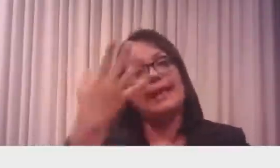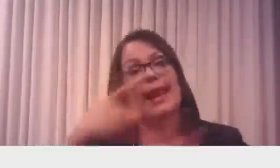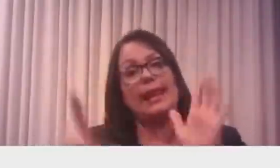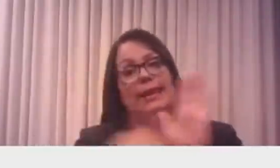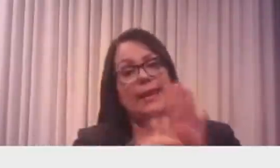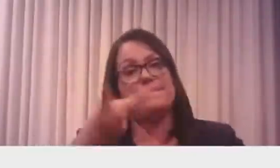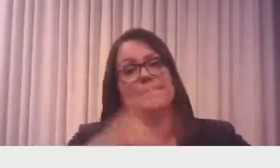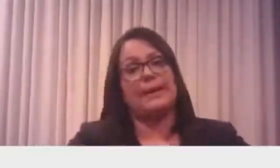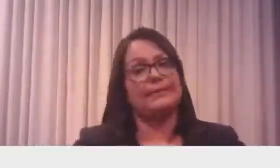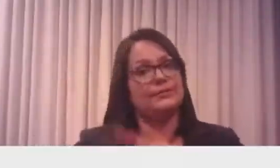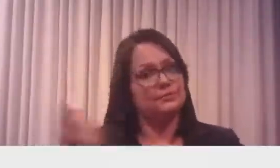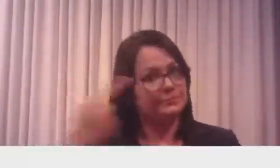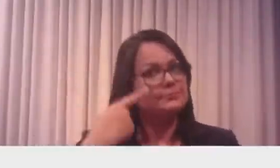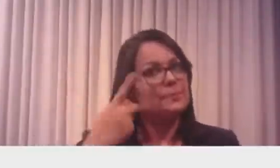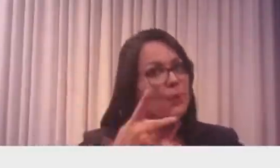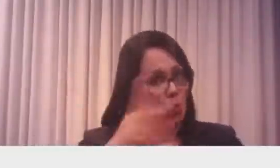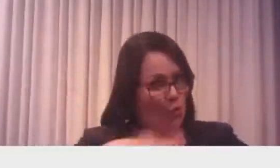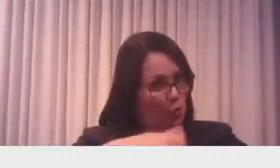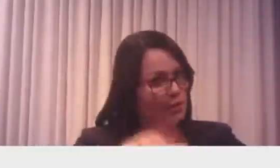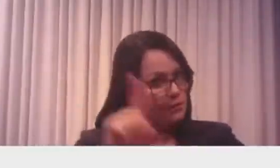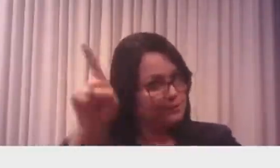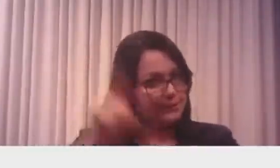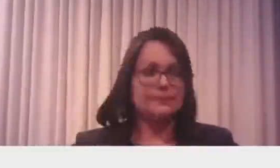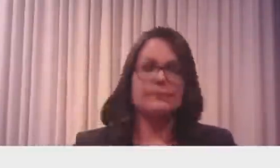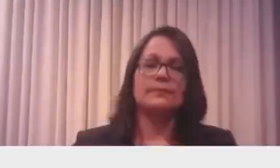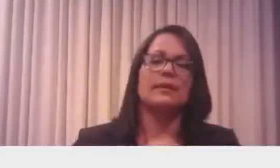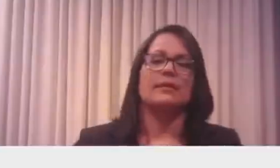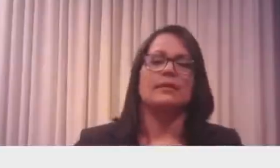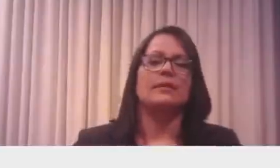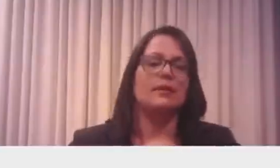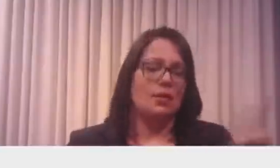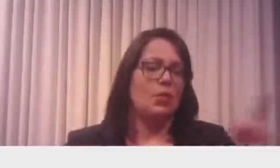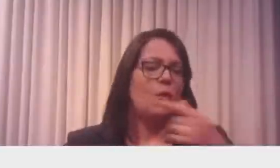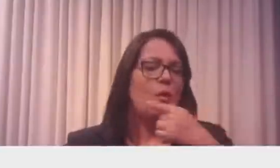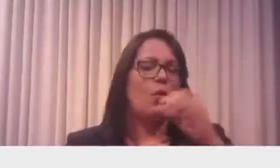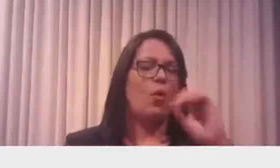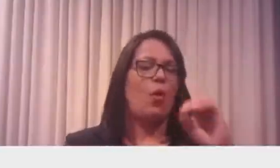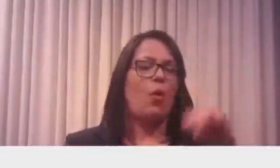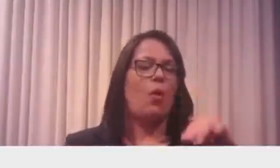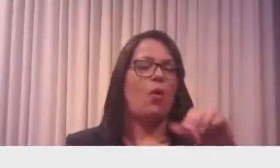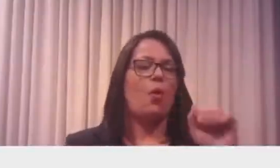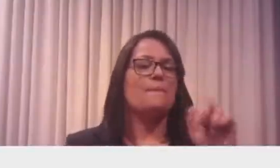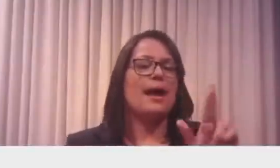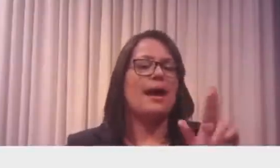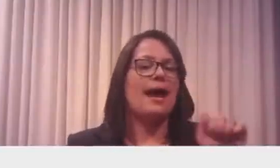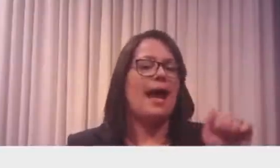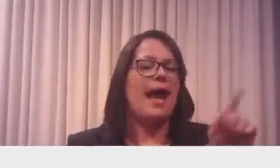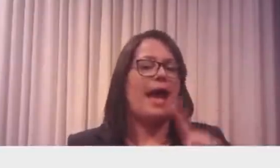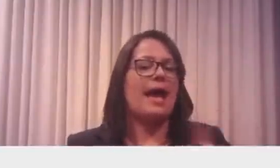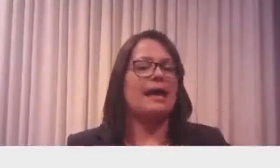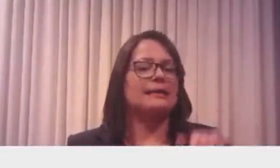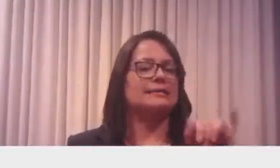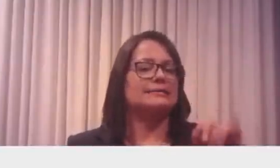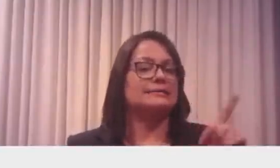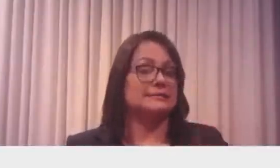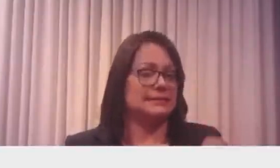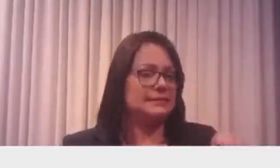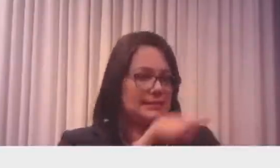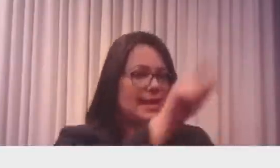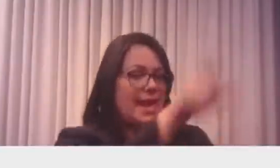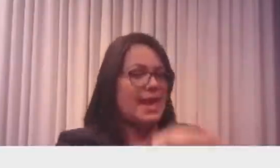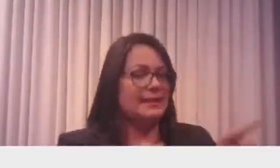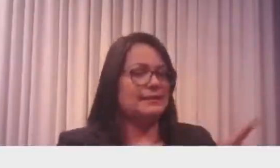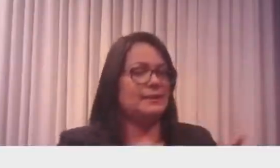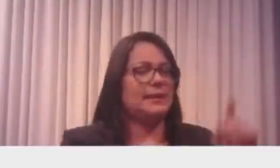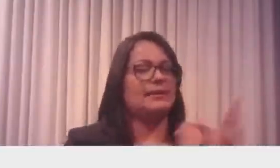que apresentou uma emenda a uma medida provisória nossa também. Foi o Omar Aziz, querendo dar poderes a governadores e